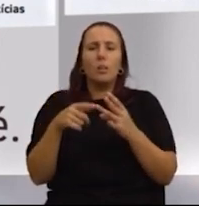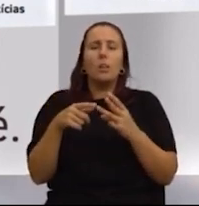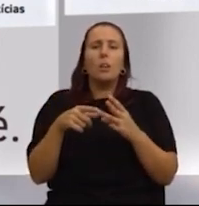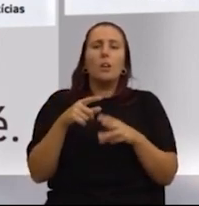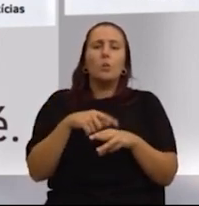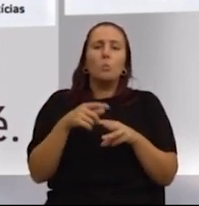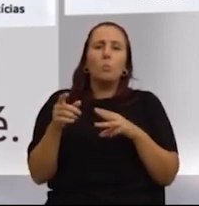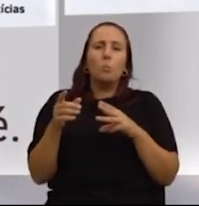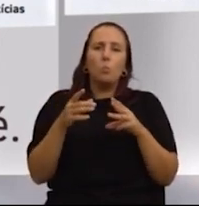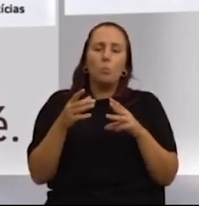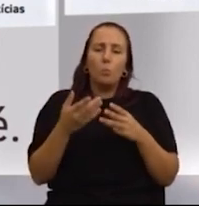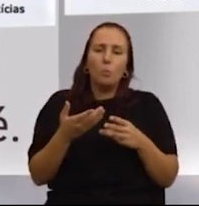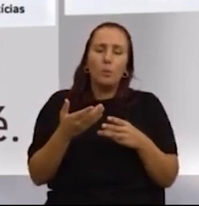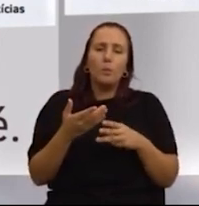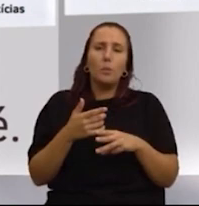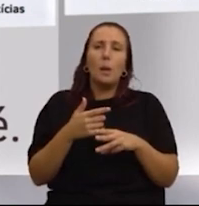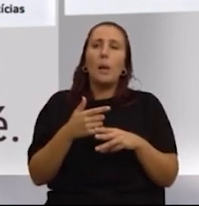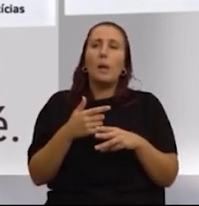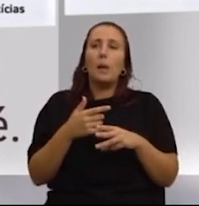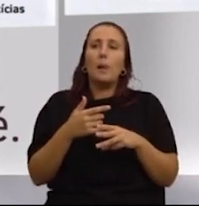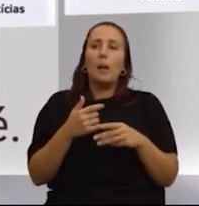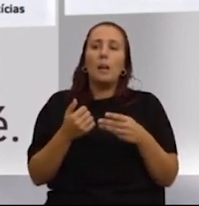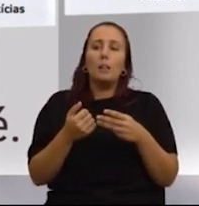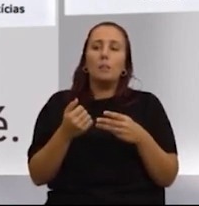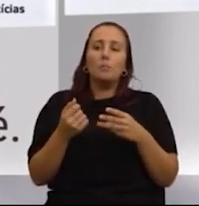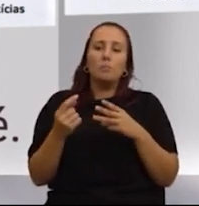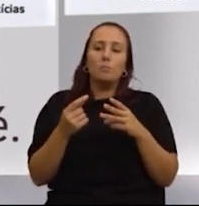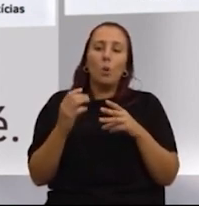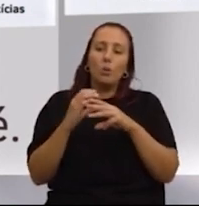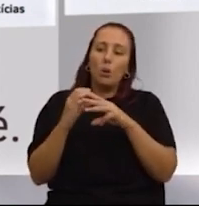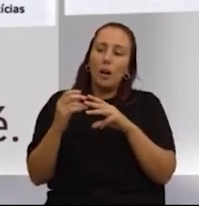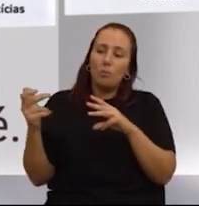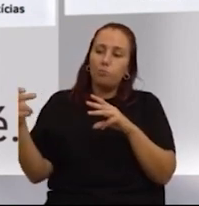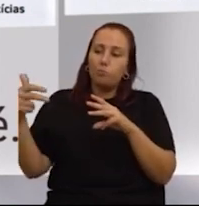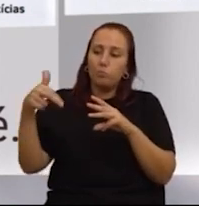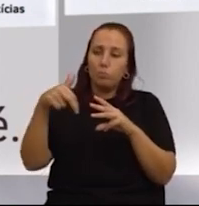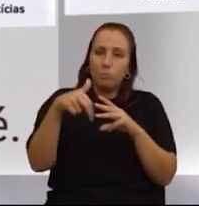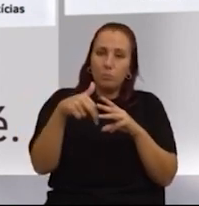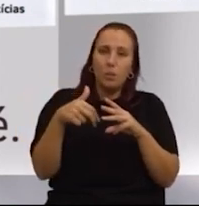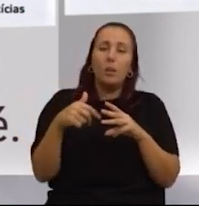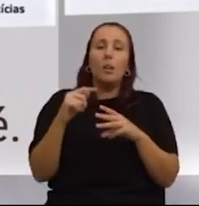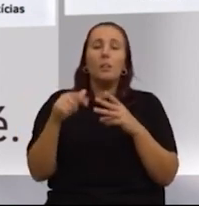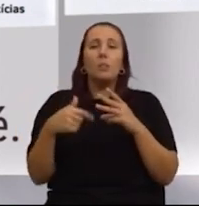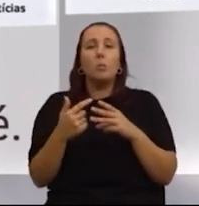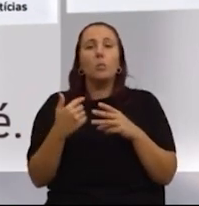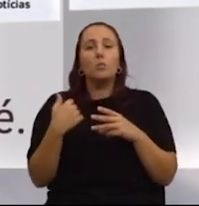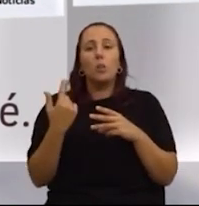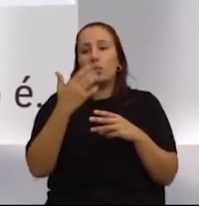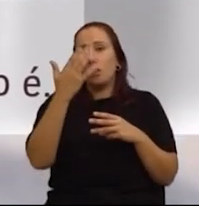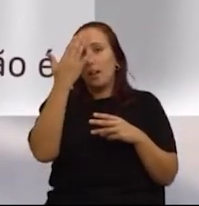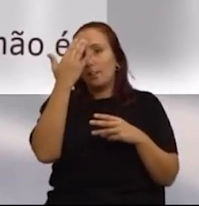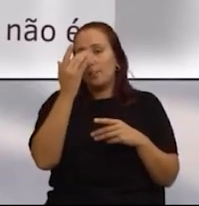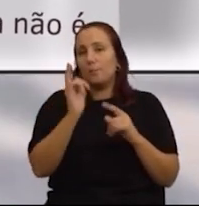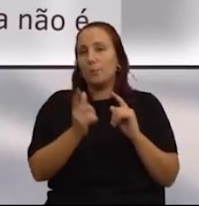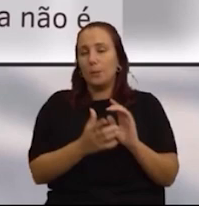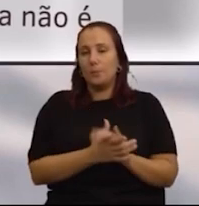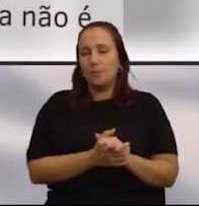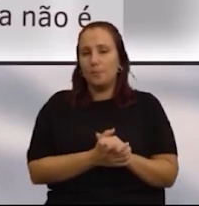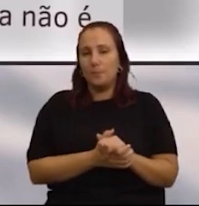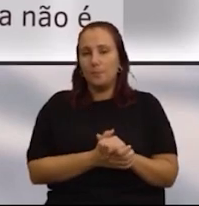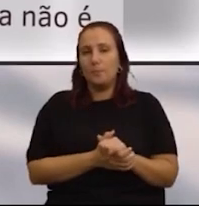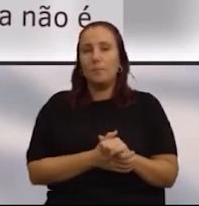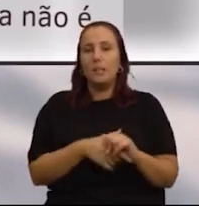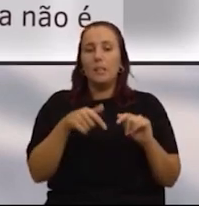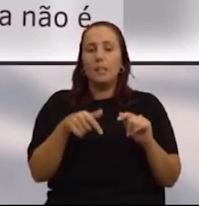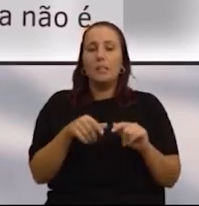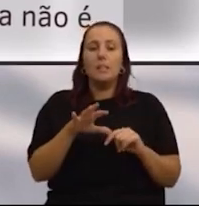chegar ao meio de transporte. E nós consideramos que em